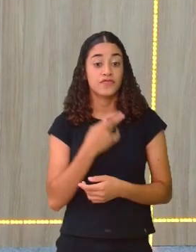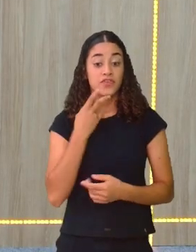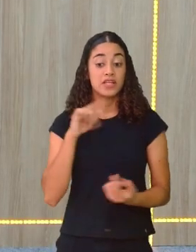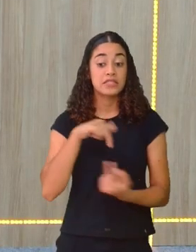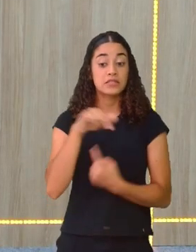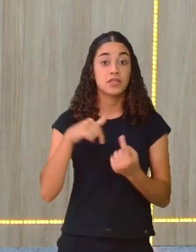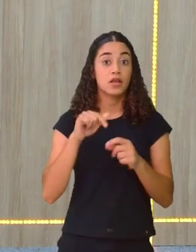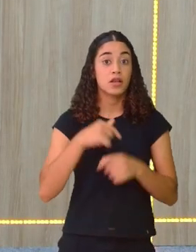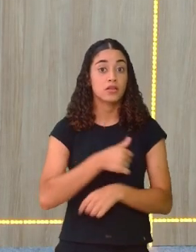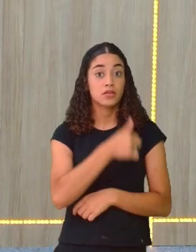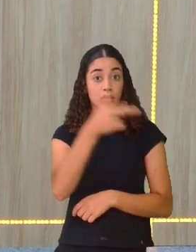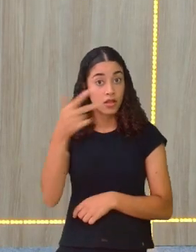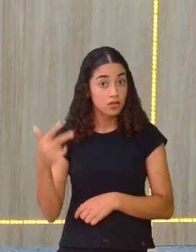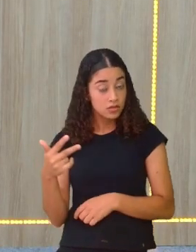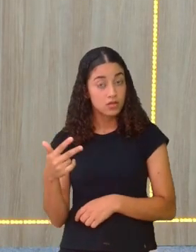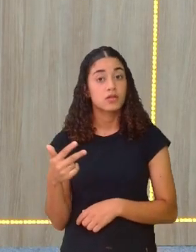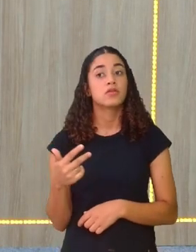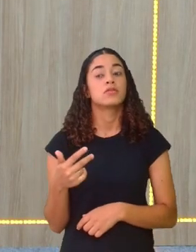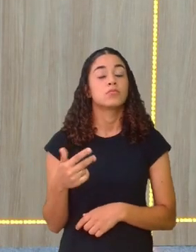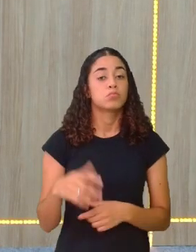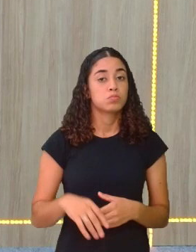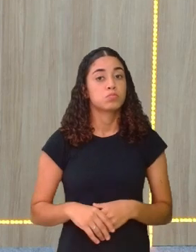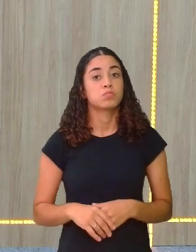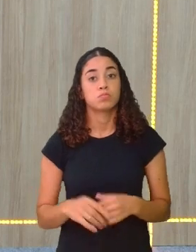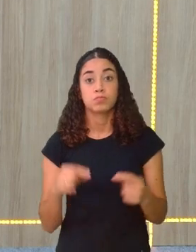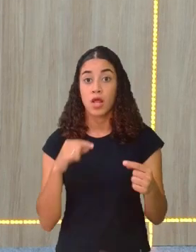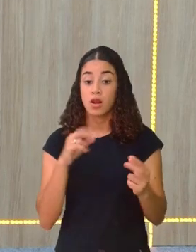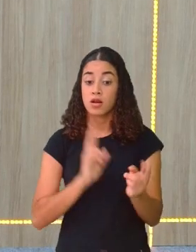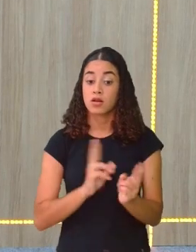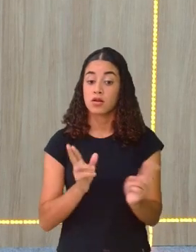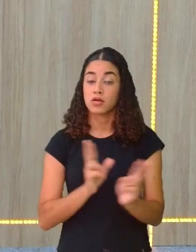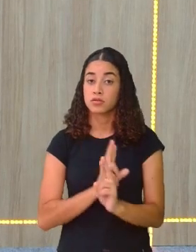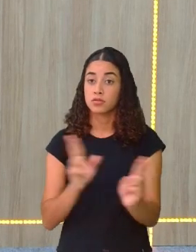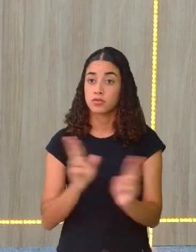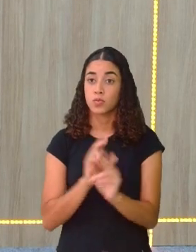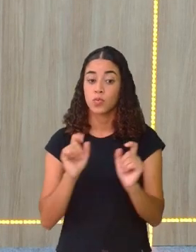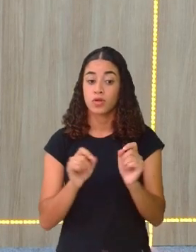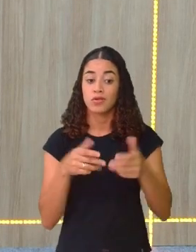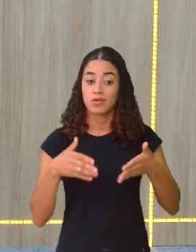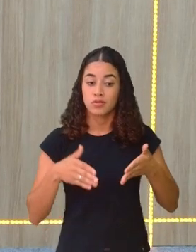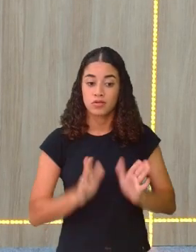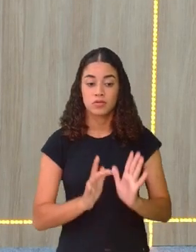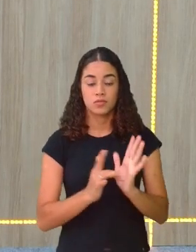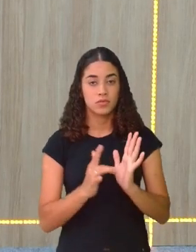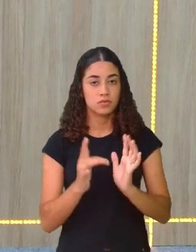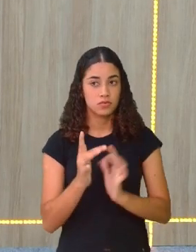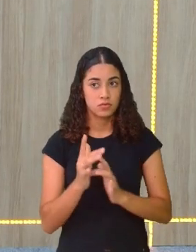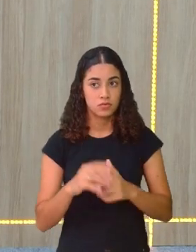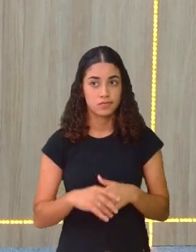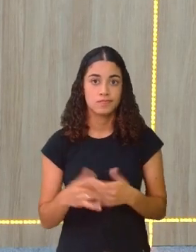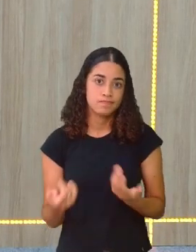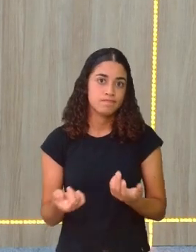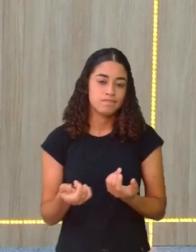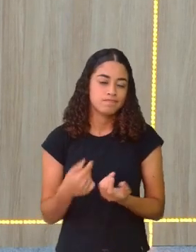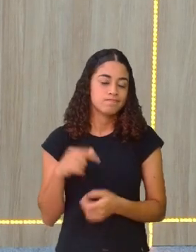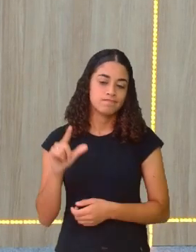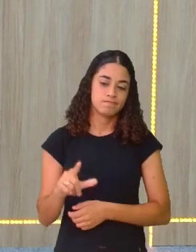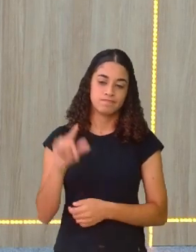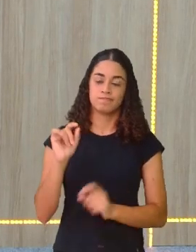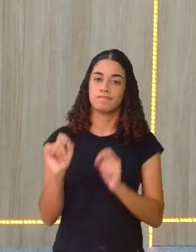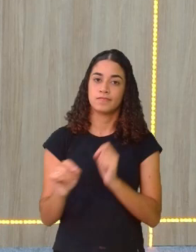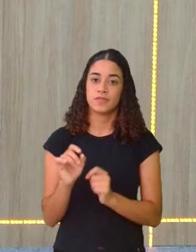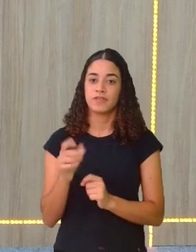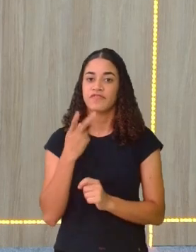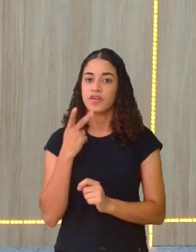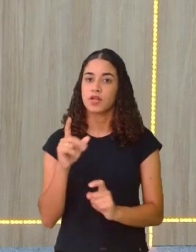natalino, né? Essa questão relacionada mesmo com o nascimento de Jesus, eu optei por a gente falar só